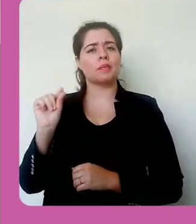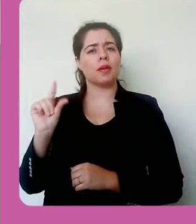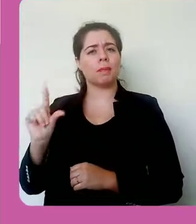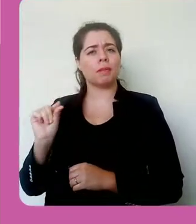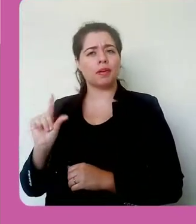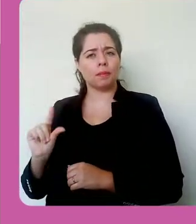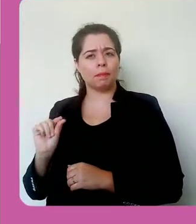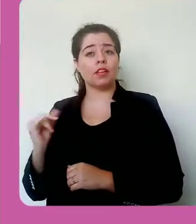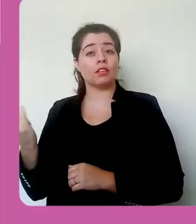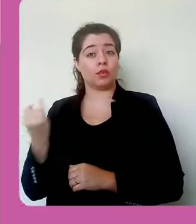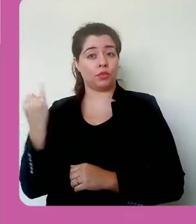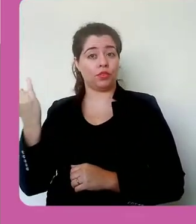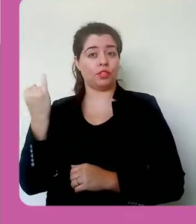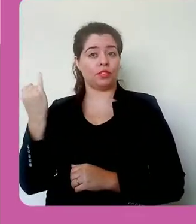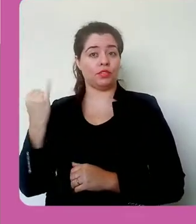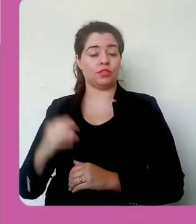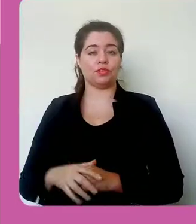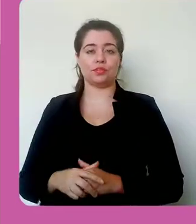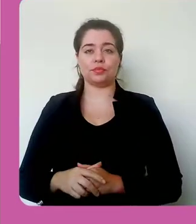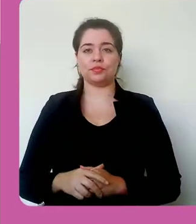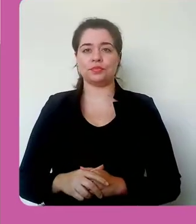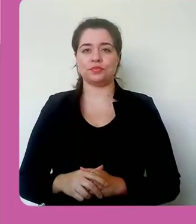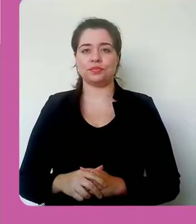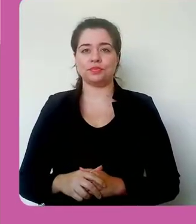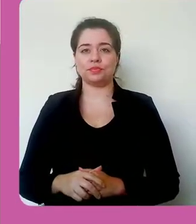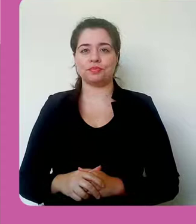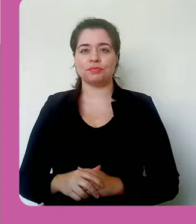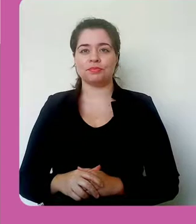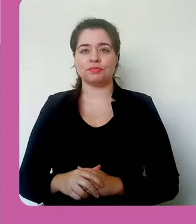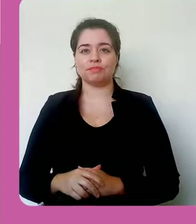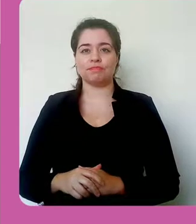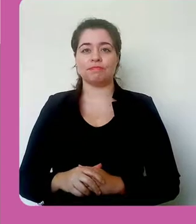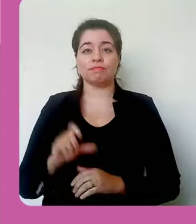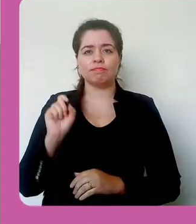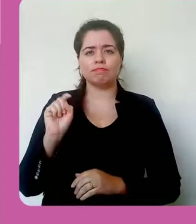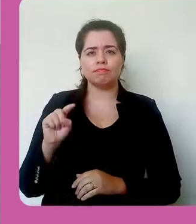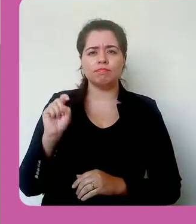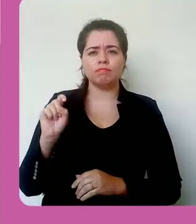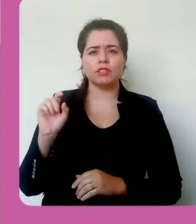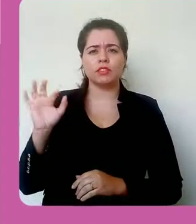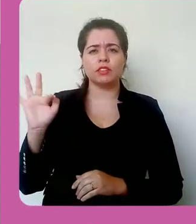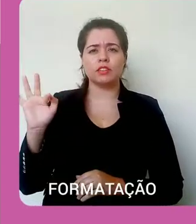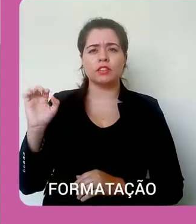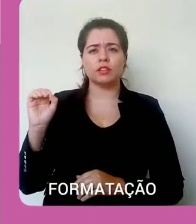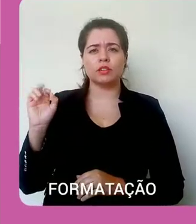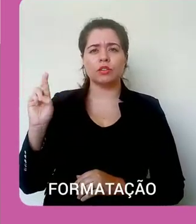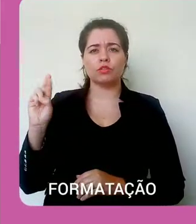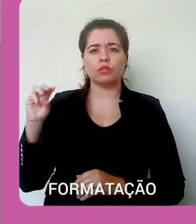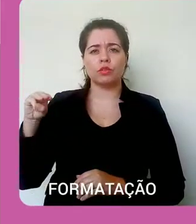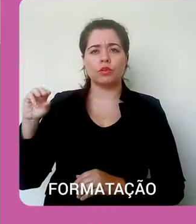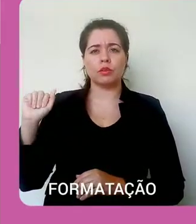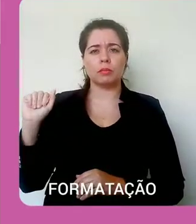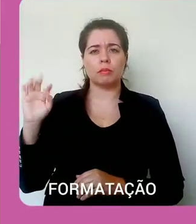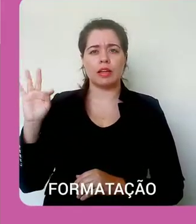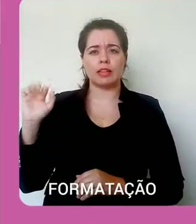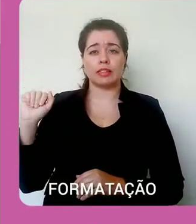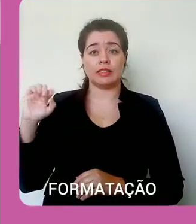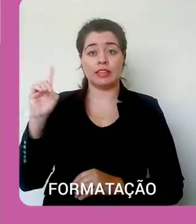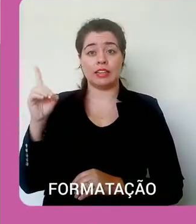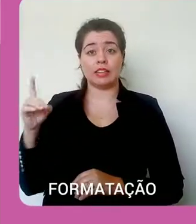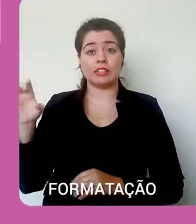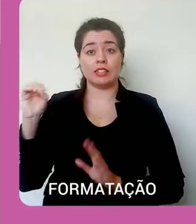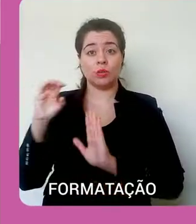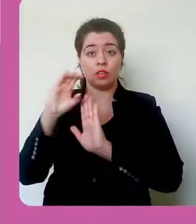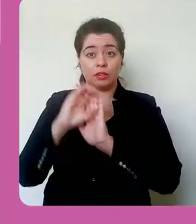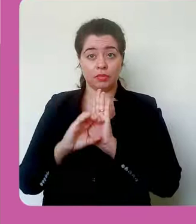formatação de capítulos. Como eu falei para vocês, a vai criar uma hierarquia, como num livro, né? E esses capítulos são